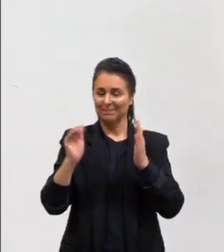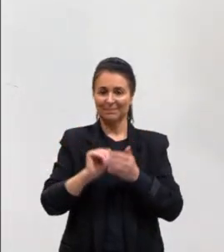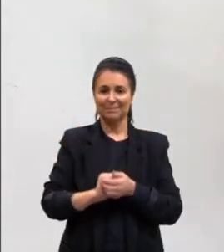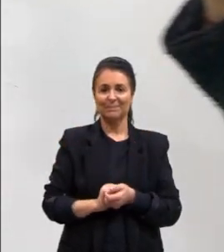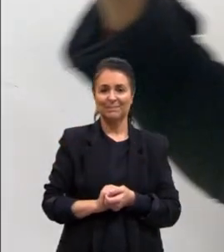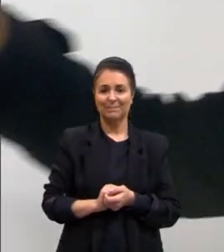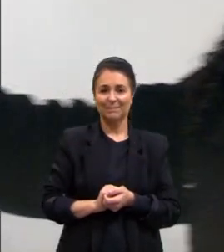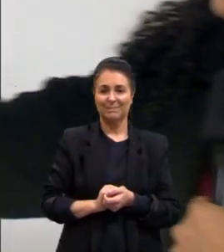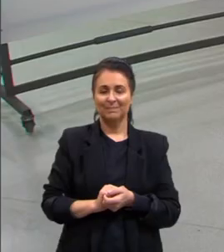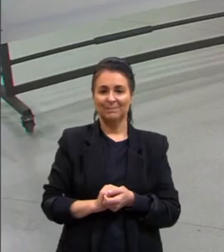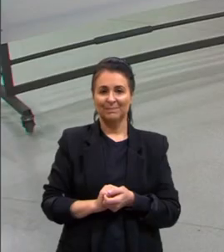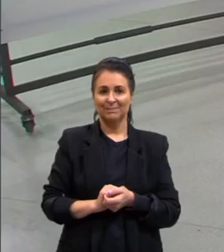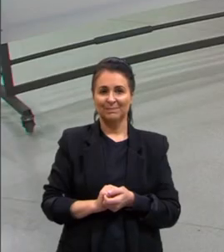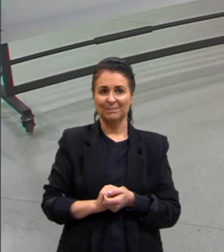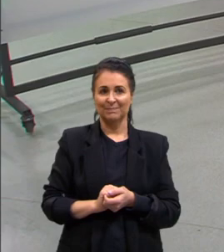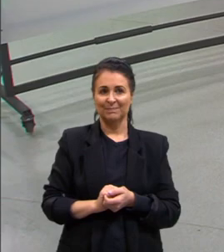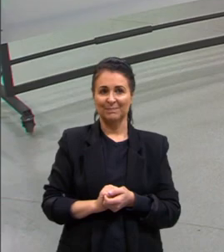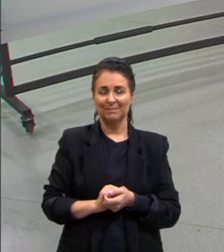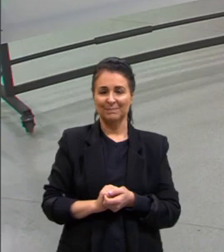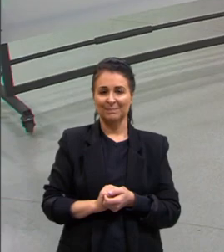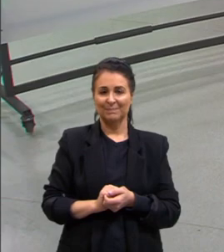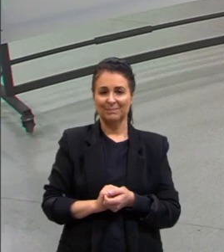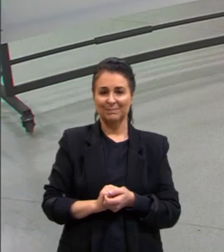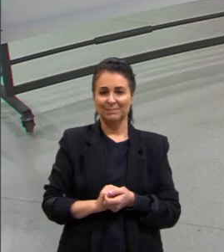Vai acabar lá no 7 mesmo.